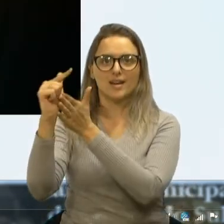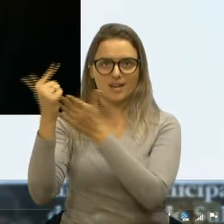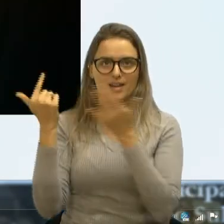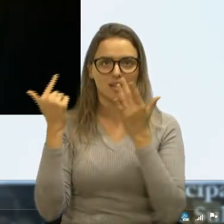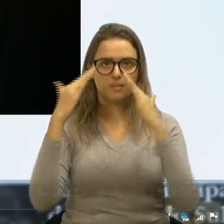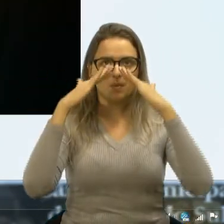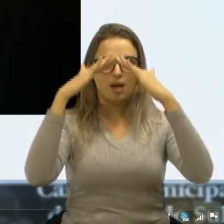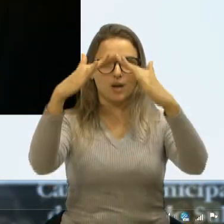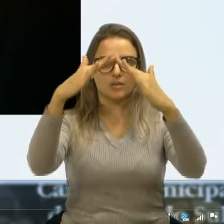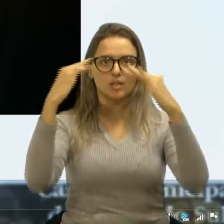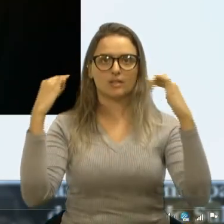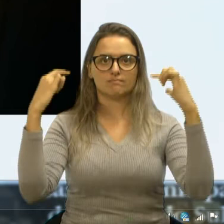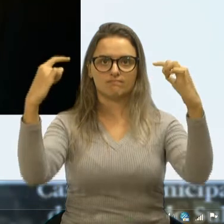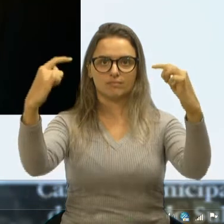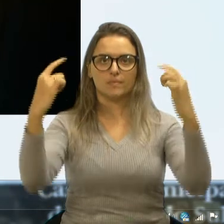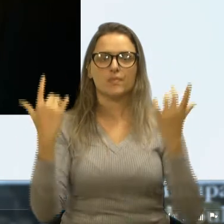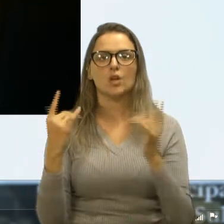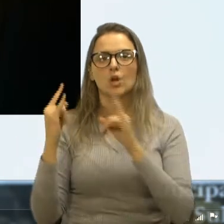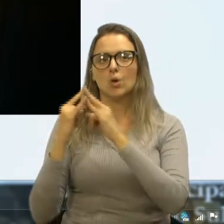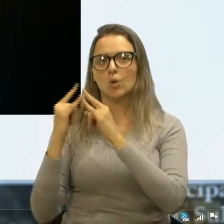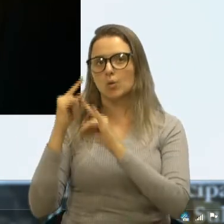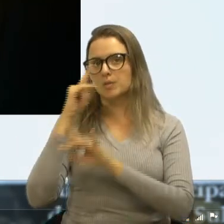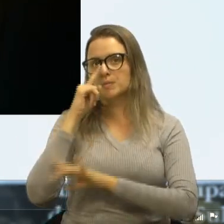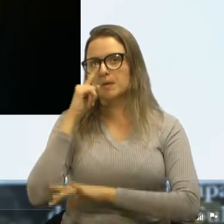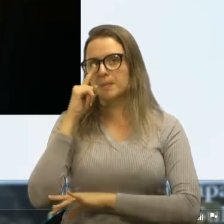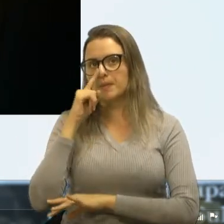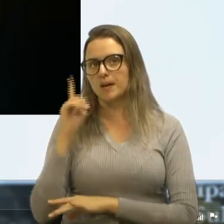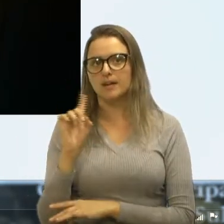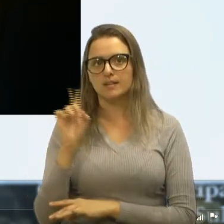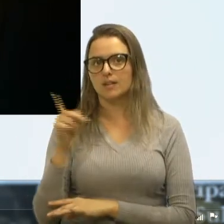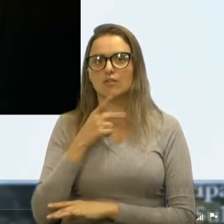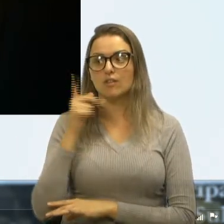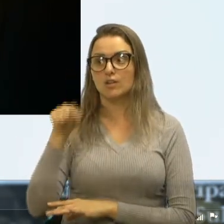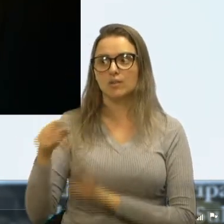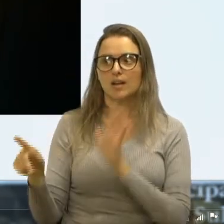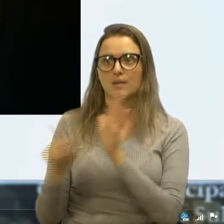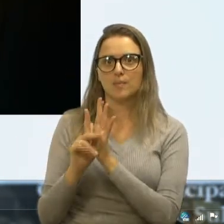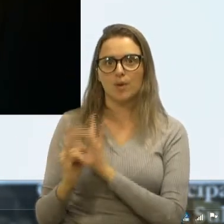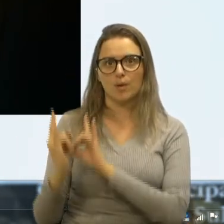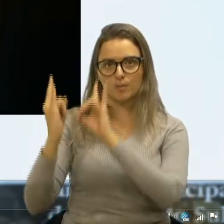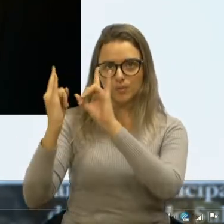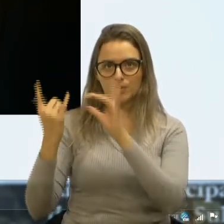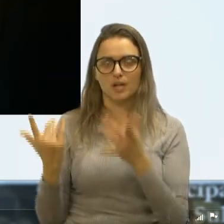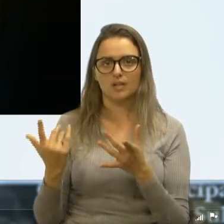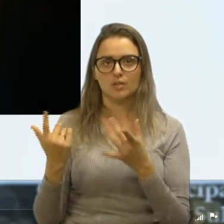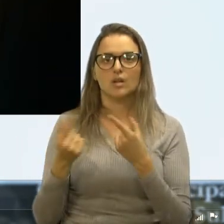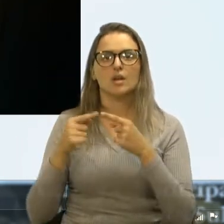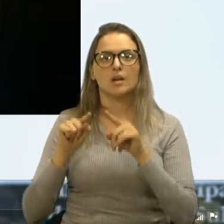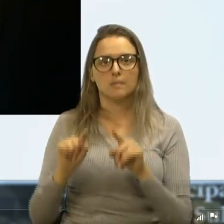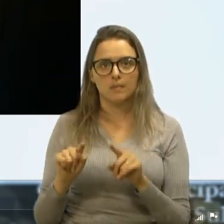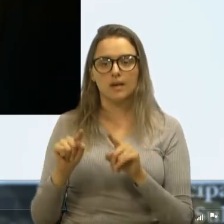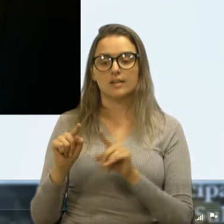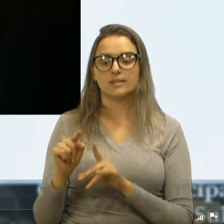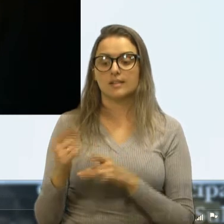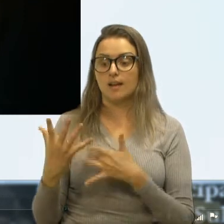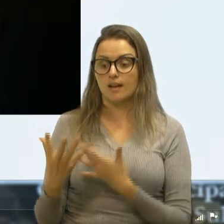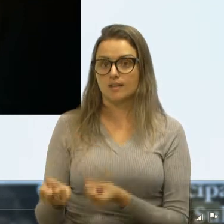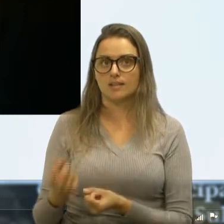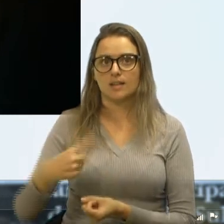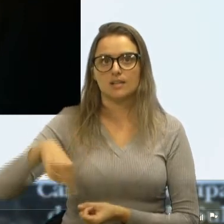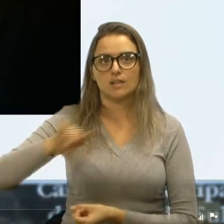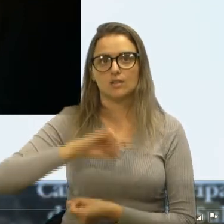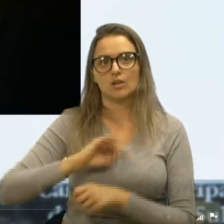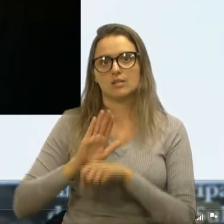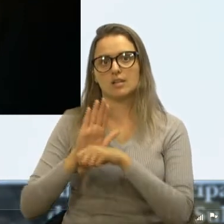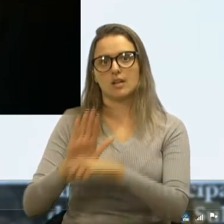pessoas que viviam lá dentro, o clube de mãe, não estava dizendo que era deles o prédio. Estava dizendo, deixe ajudar